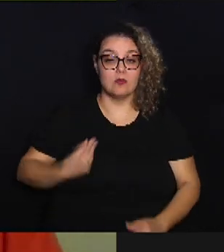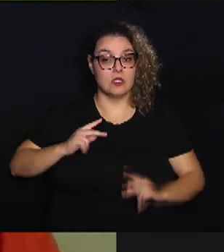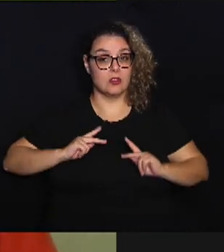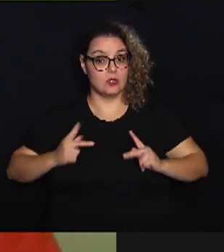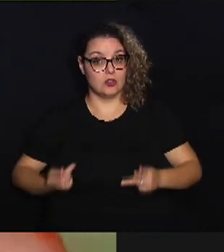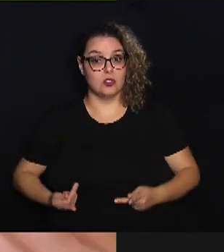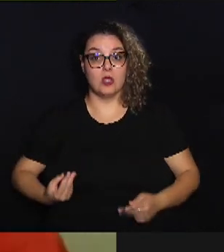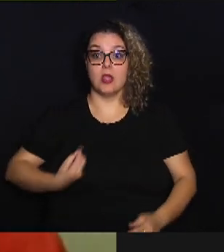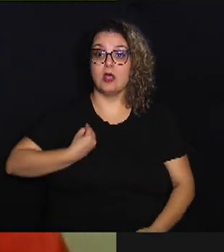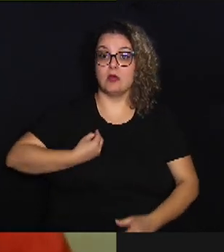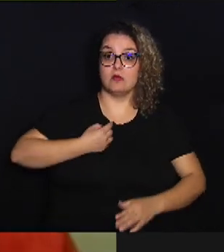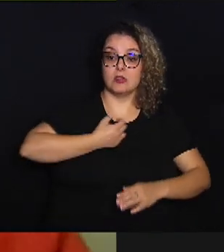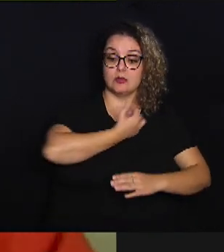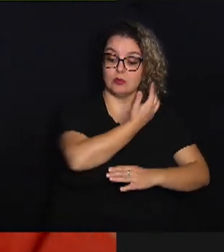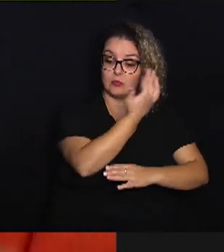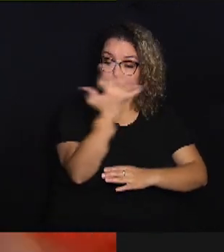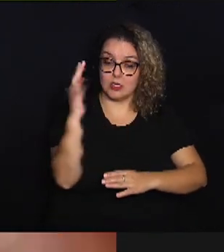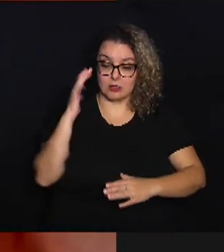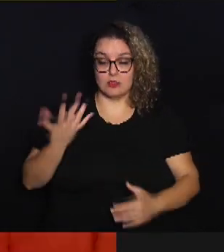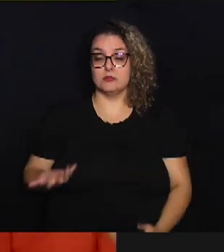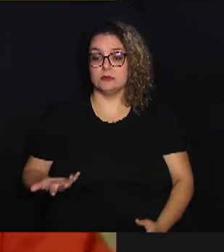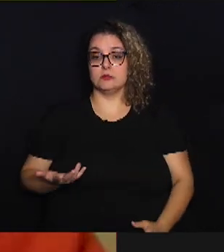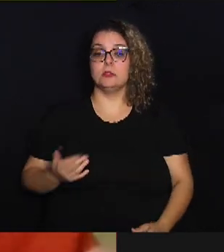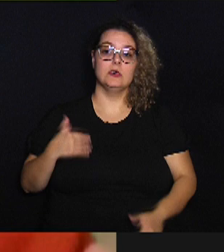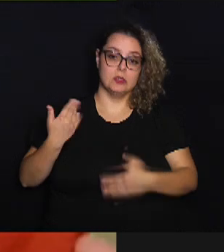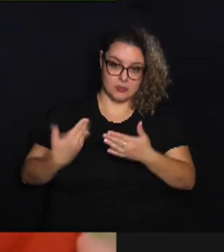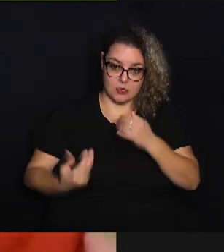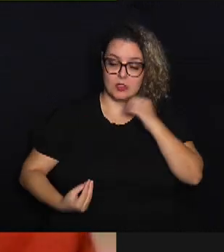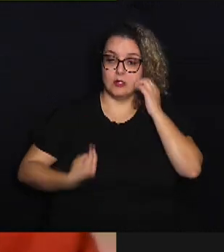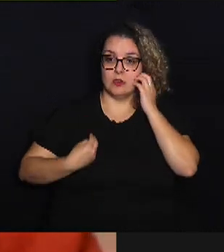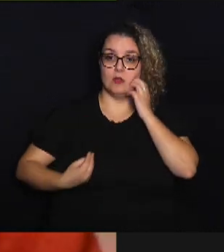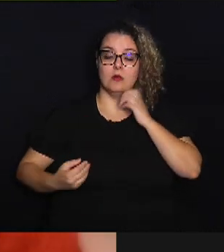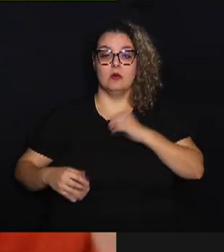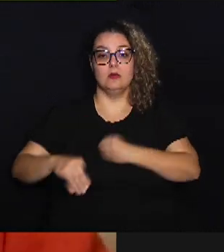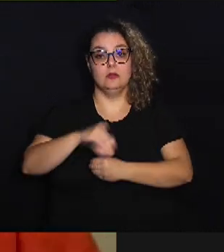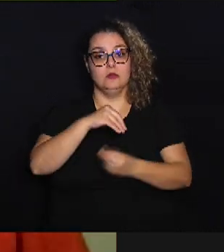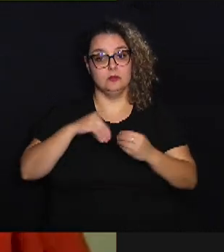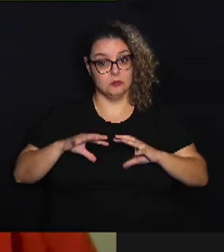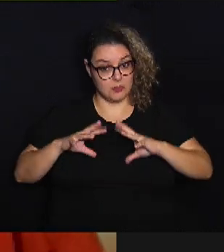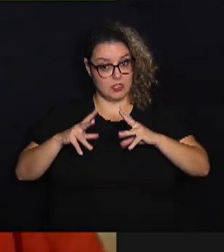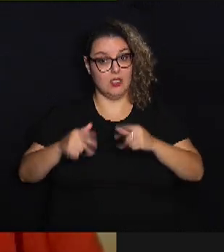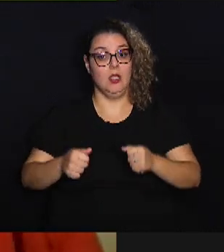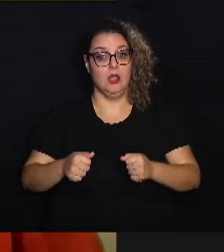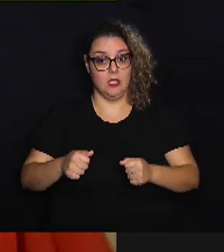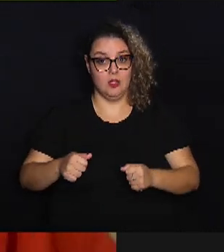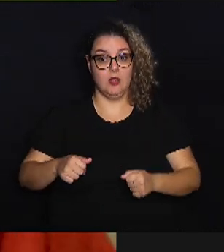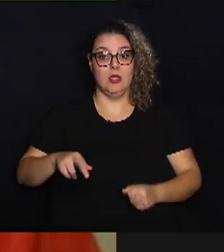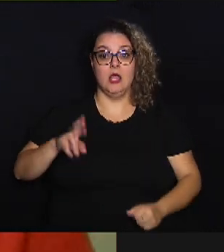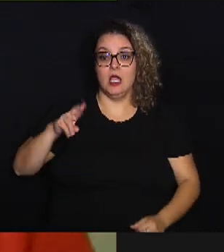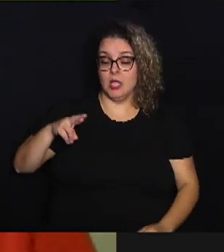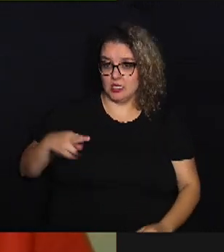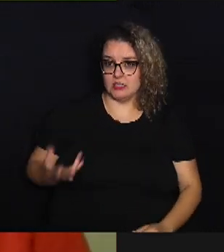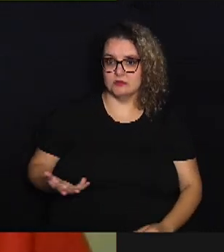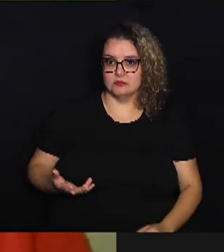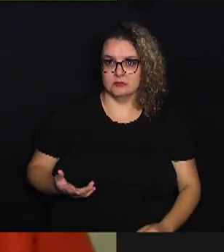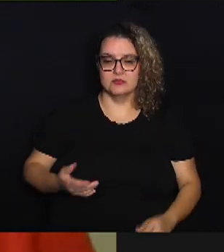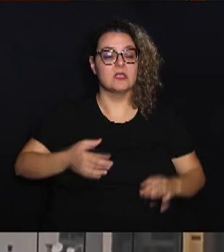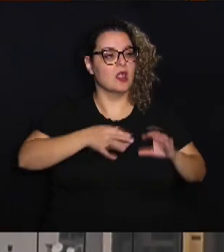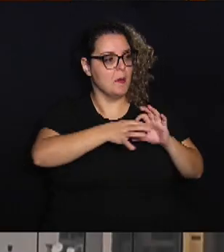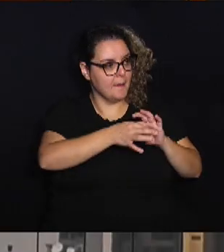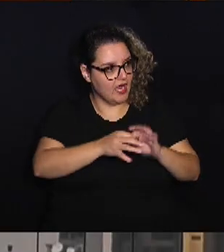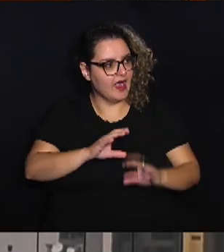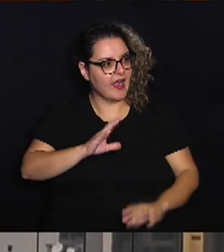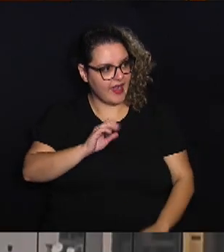vida vegetal e daí por diante. Então, é a vida em todas as suas matizes. Uma cadeia mesmo,